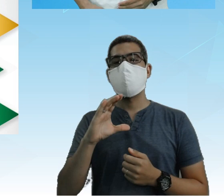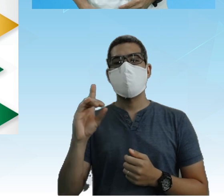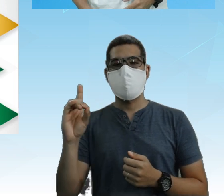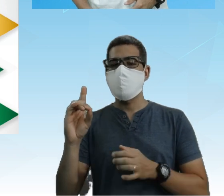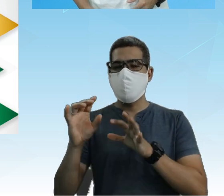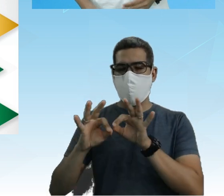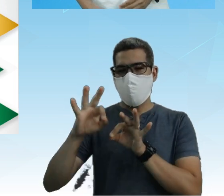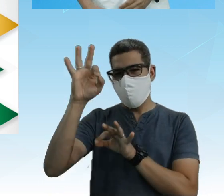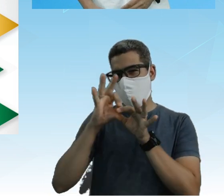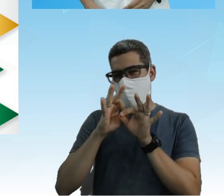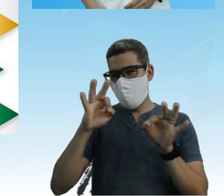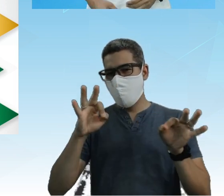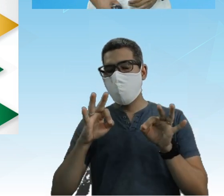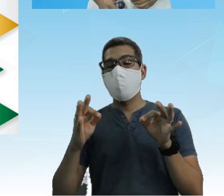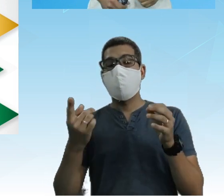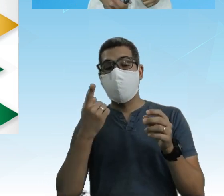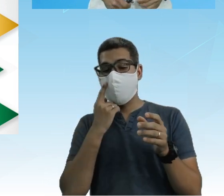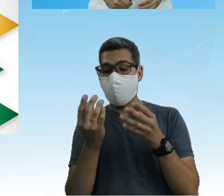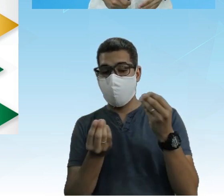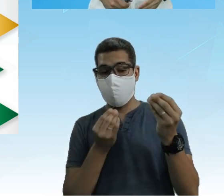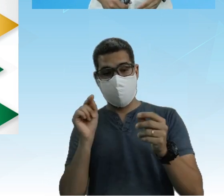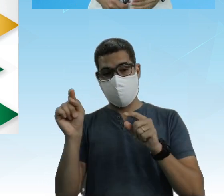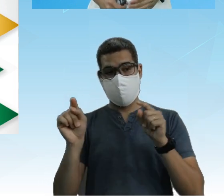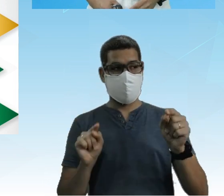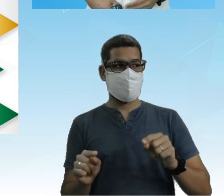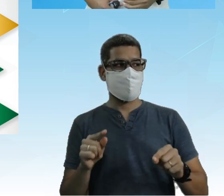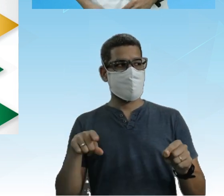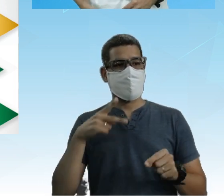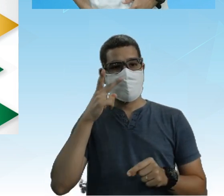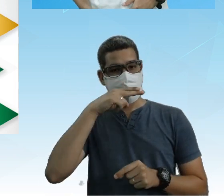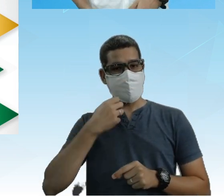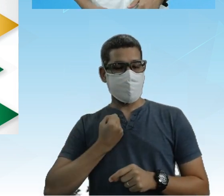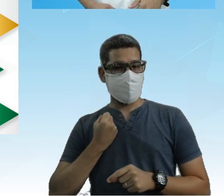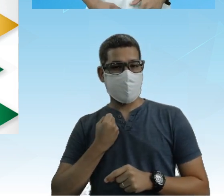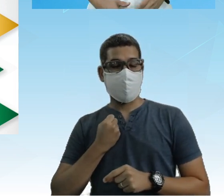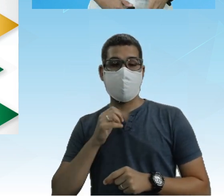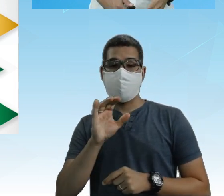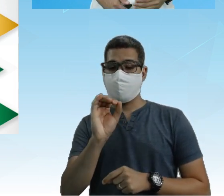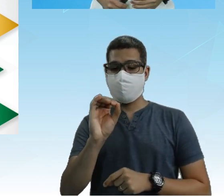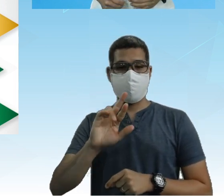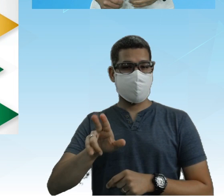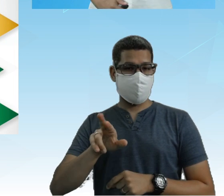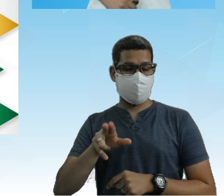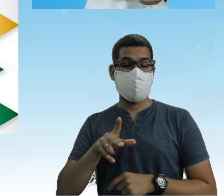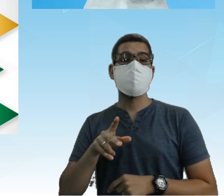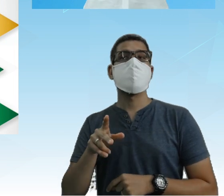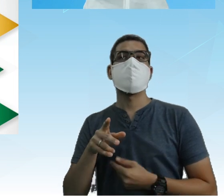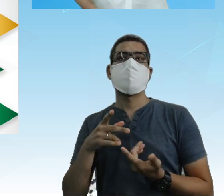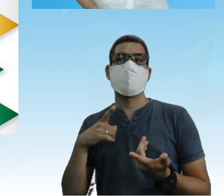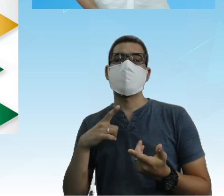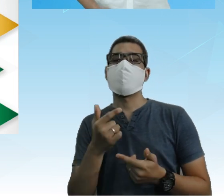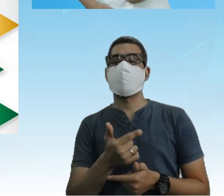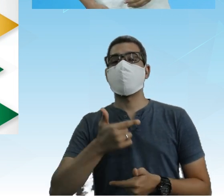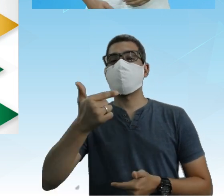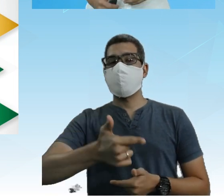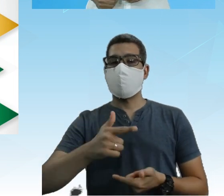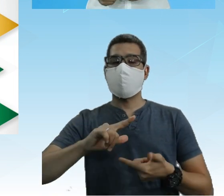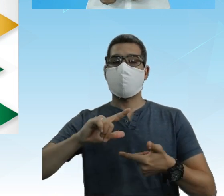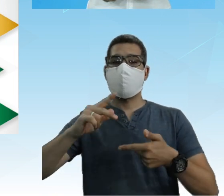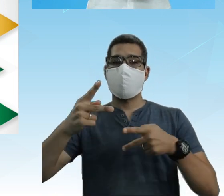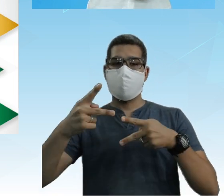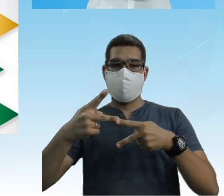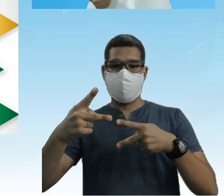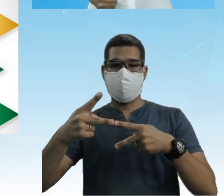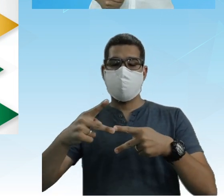dos pontos De um polígono por um mesmo número não nulo E a gente obtém o segundo polígono Que